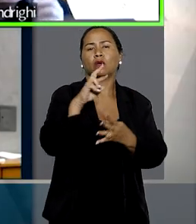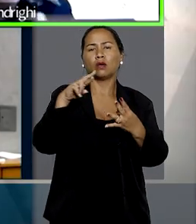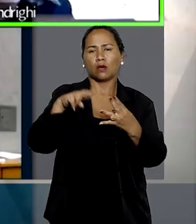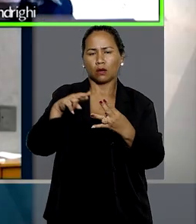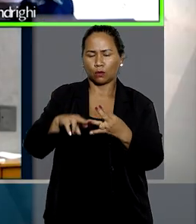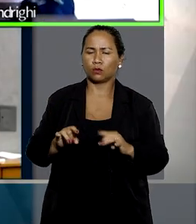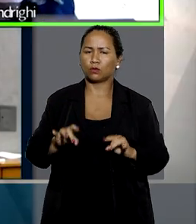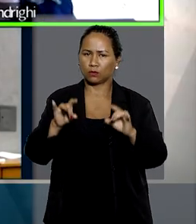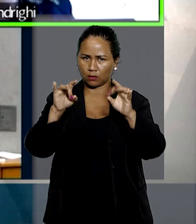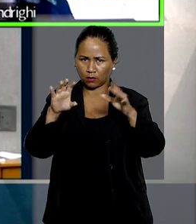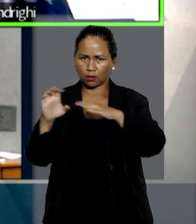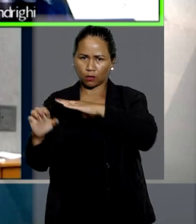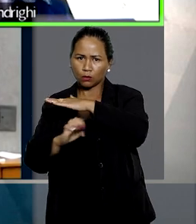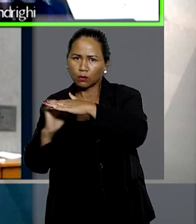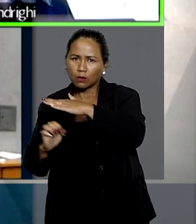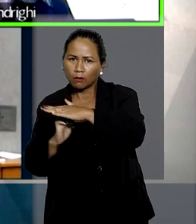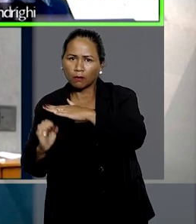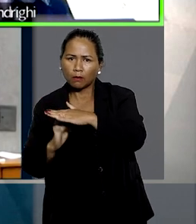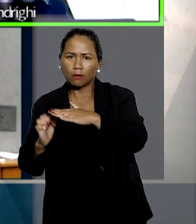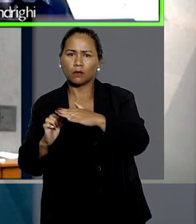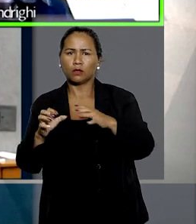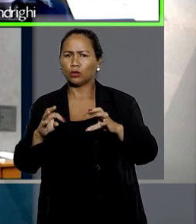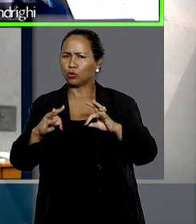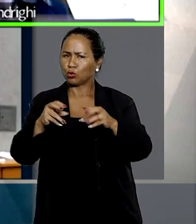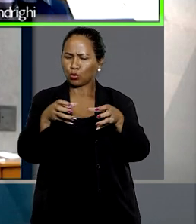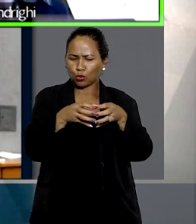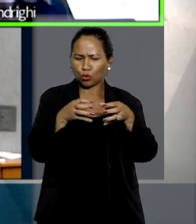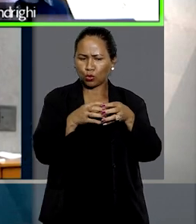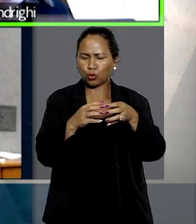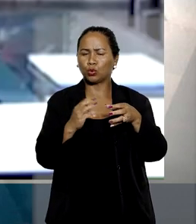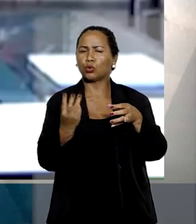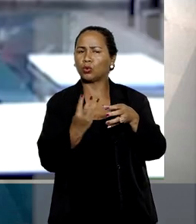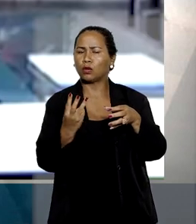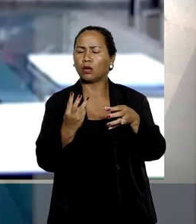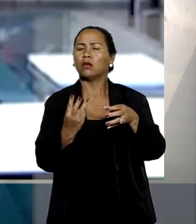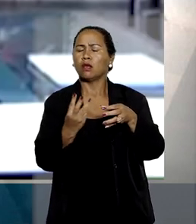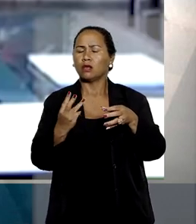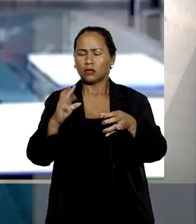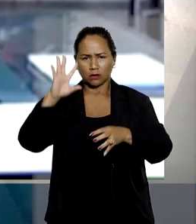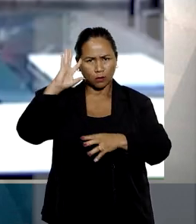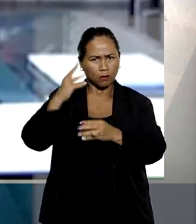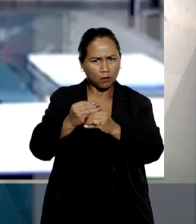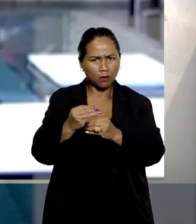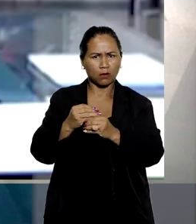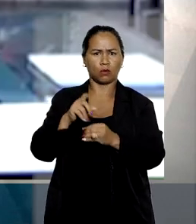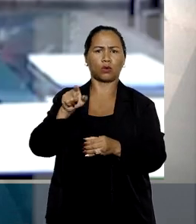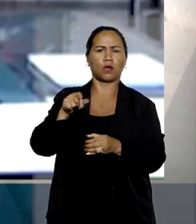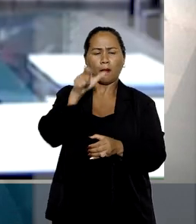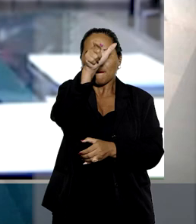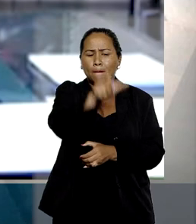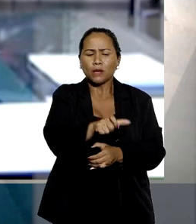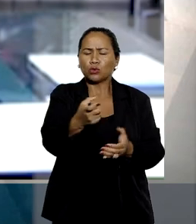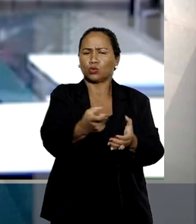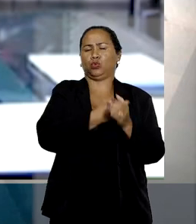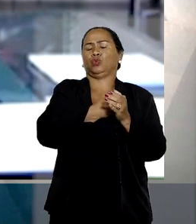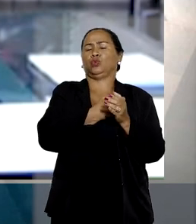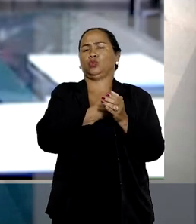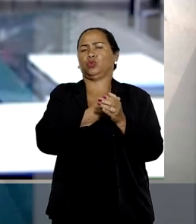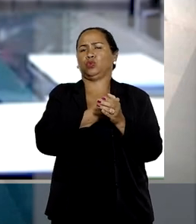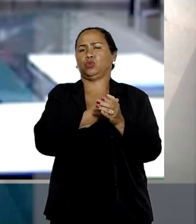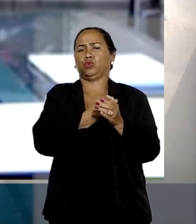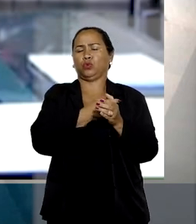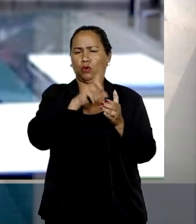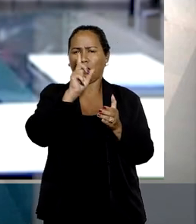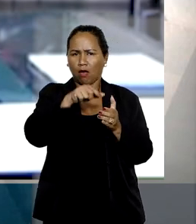provimento ao recurso especial de uma empresa, o colegiado, por unanimidade, entendeu que o devedor pratica fraude à execução